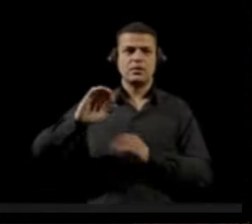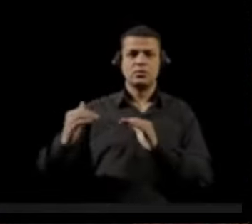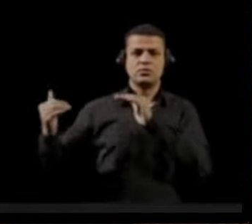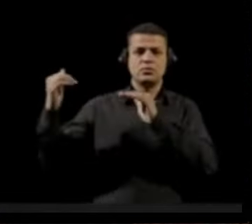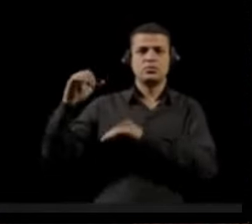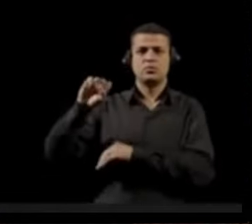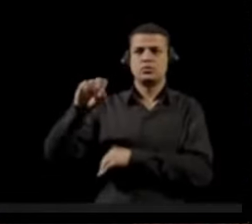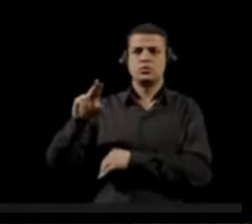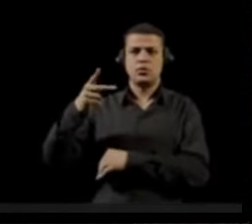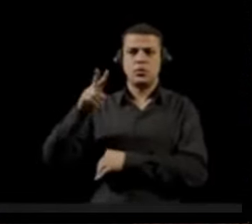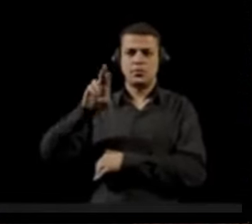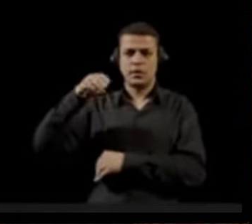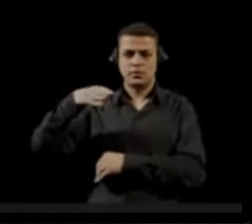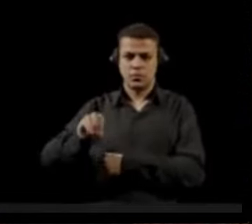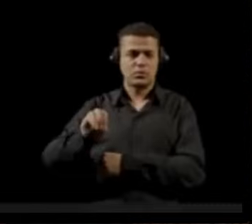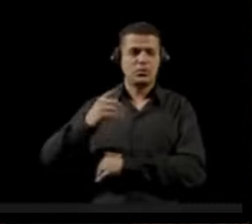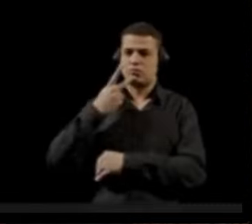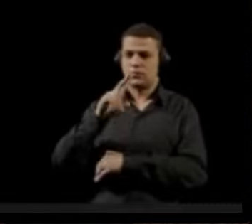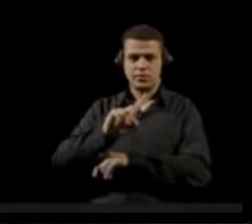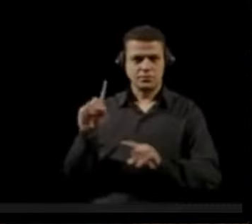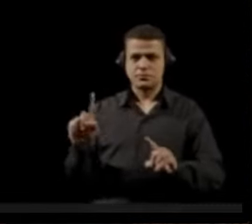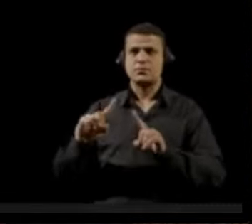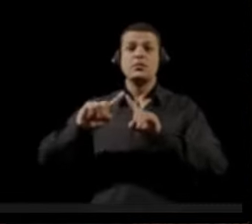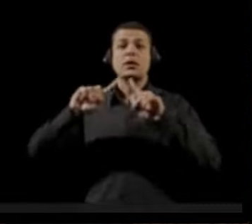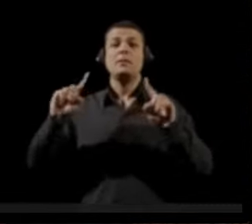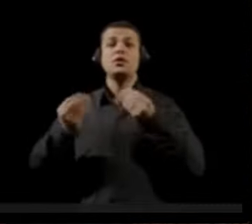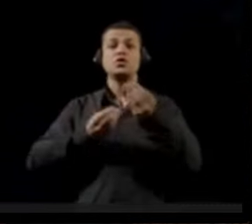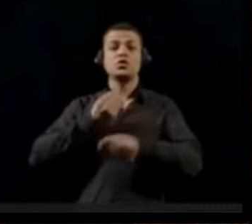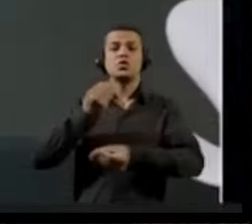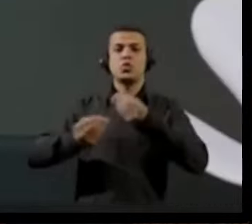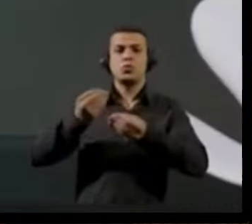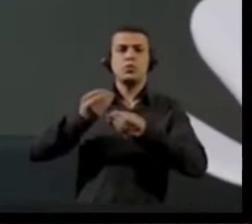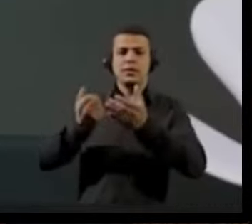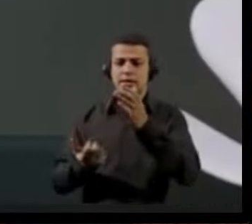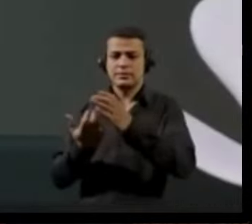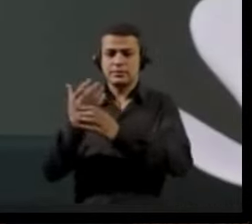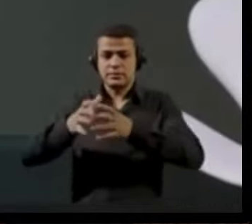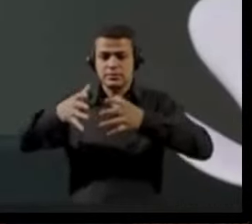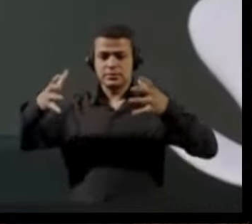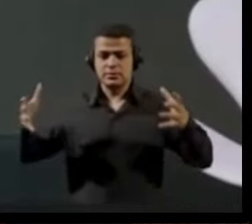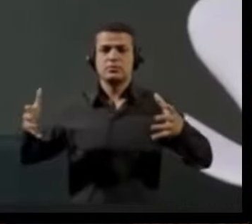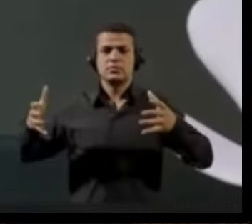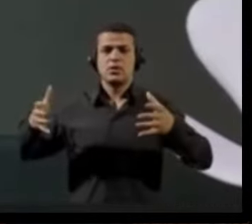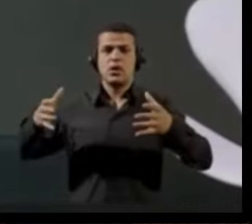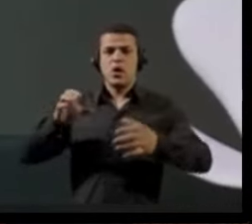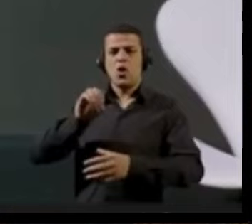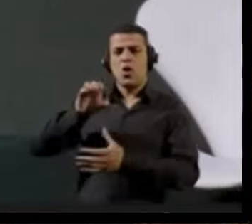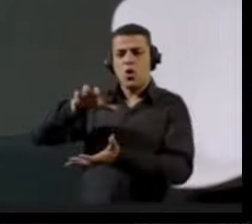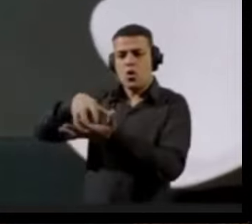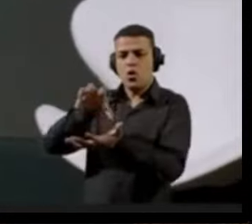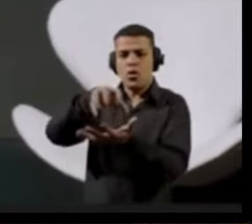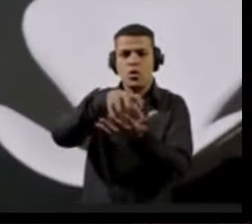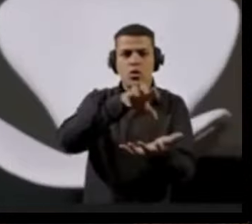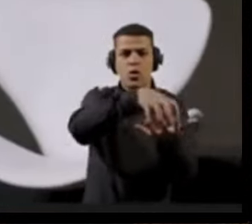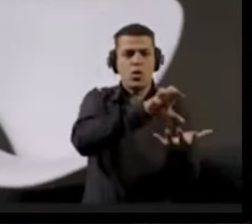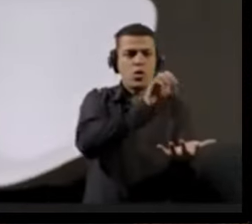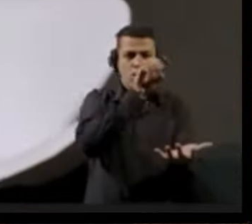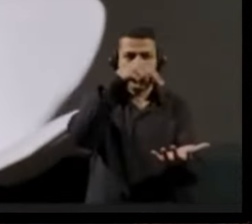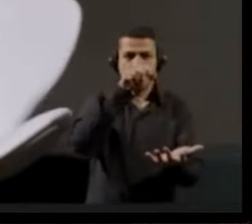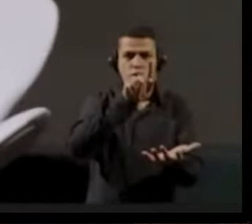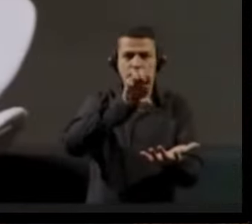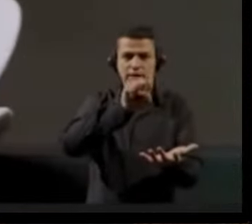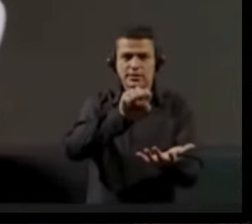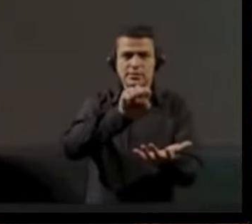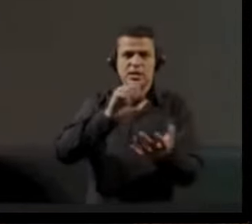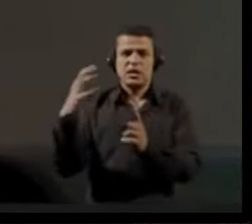e vou falar para cada um de vocês como as grandes fundações internacionais e essas suas ONGs influenciaram